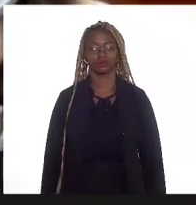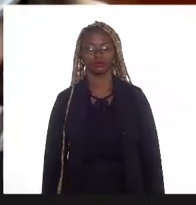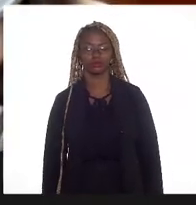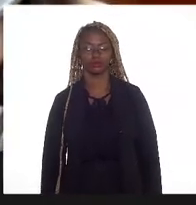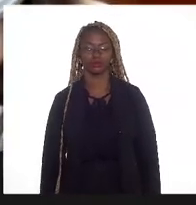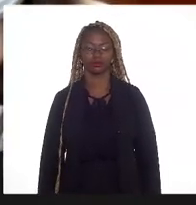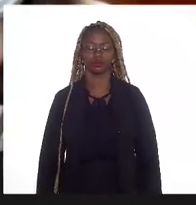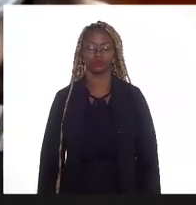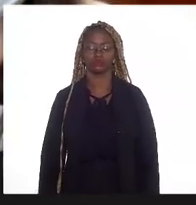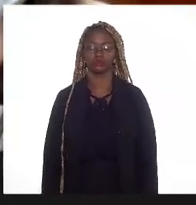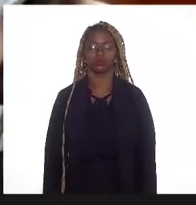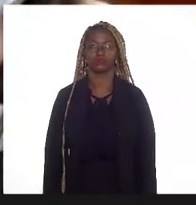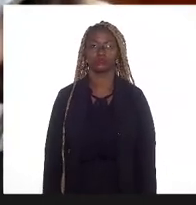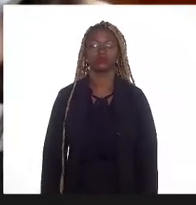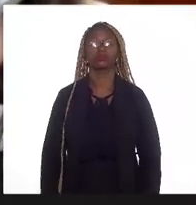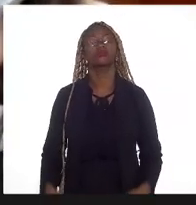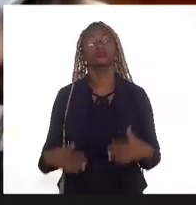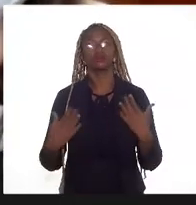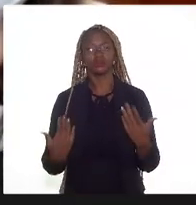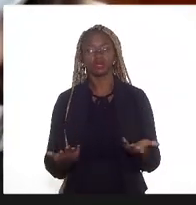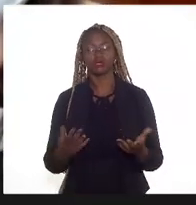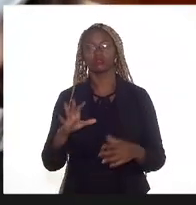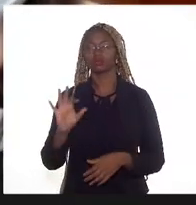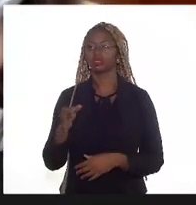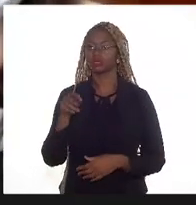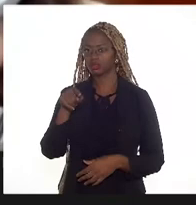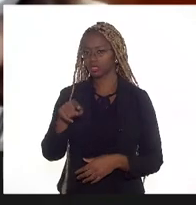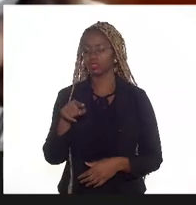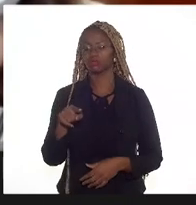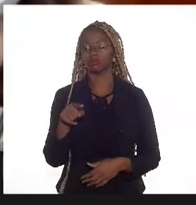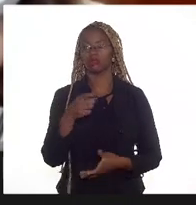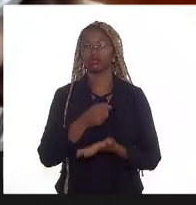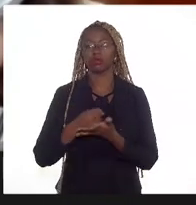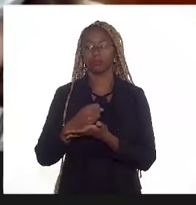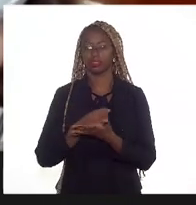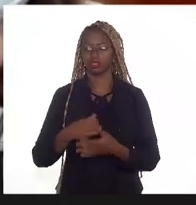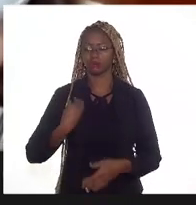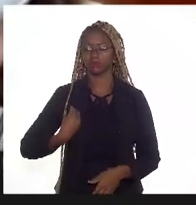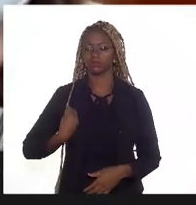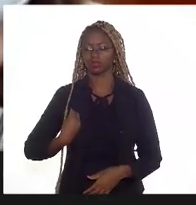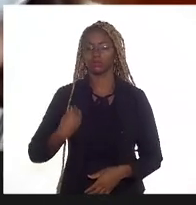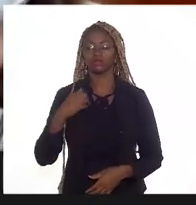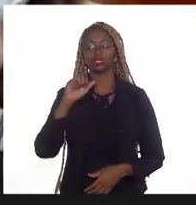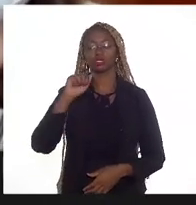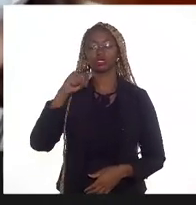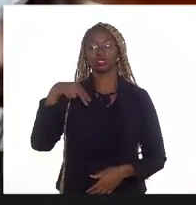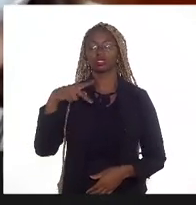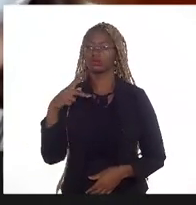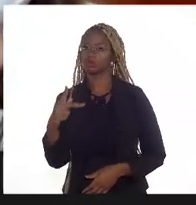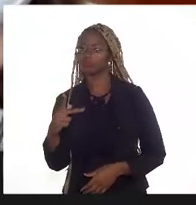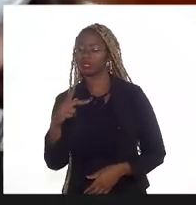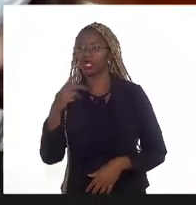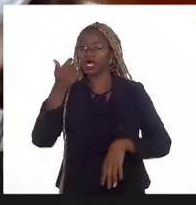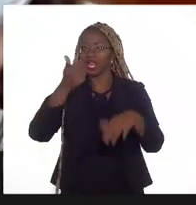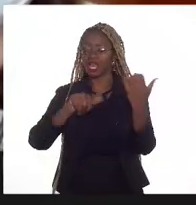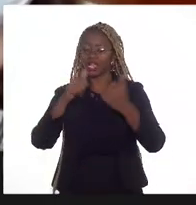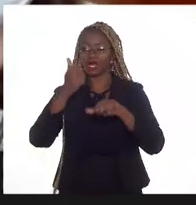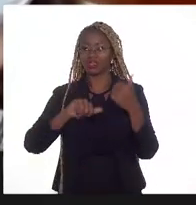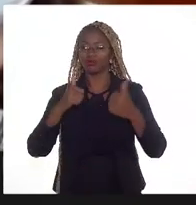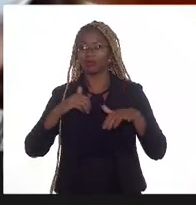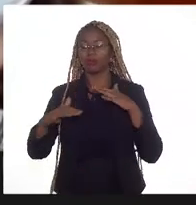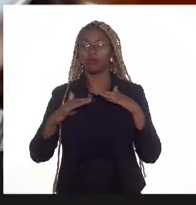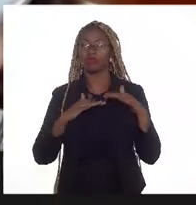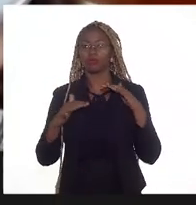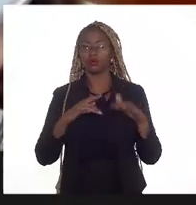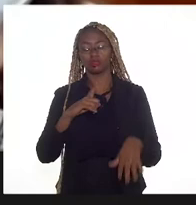que gente tem que se basear na legislação. E a ANP avalia o nome do plano de desenvolvimento. A gente